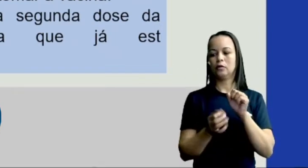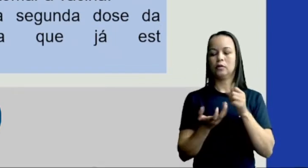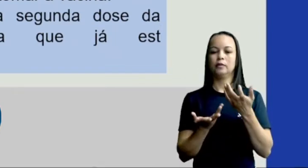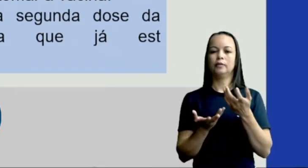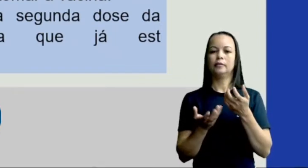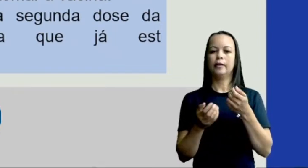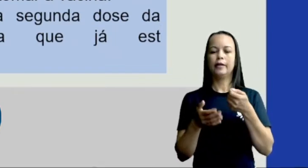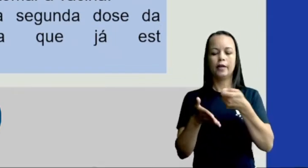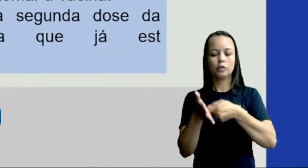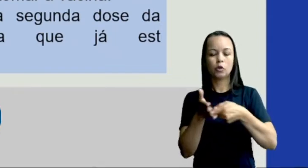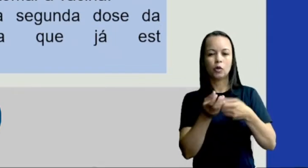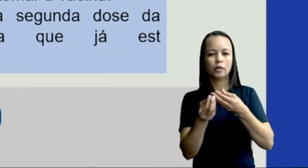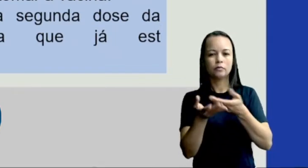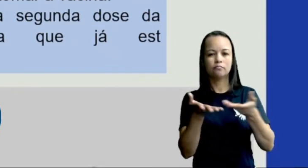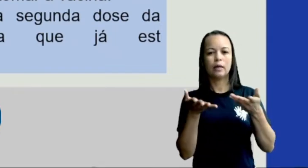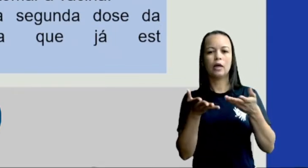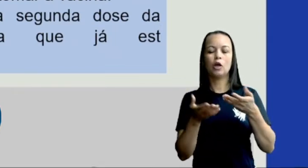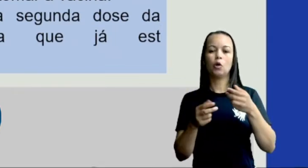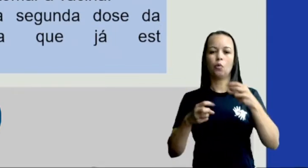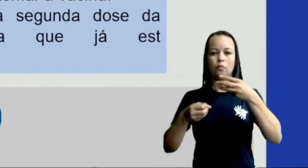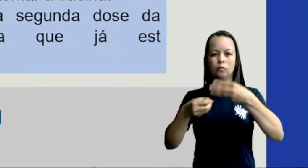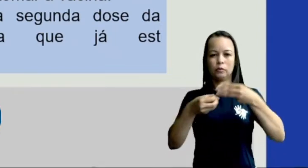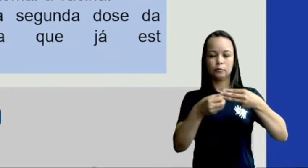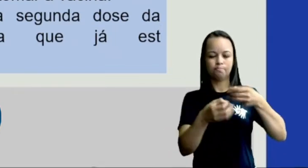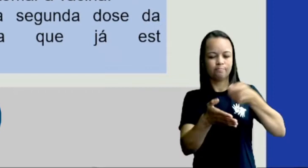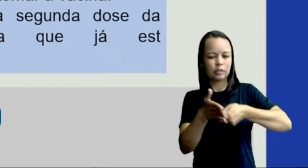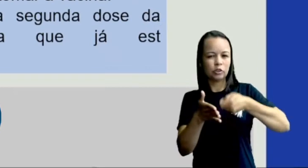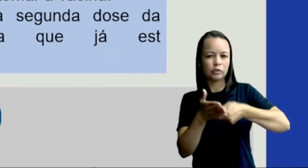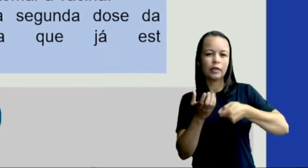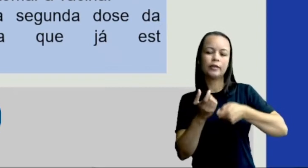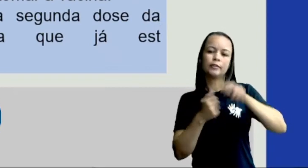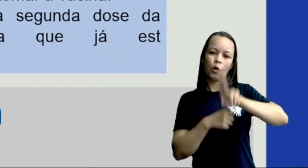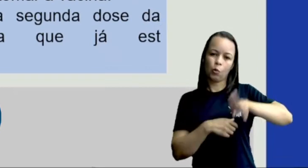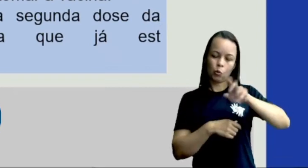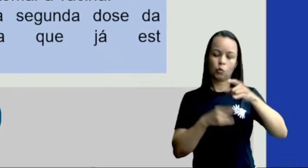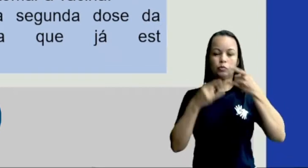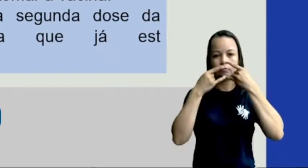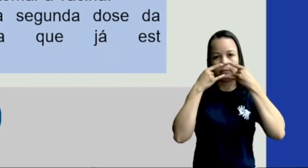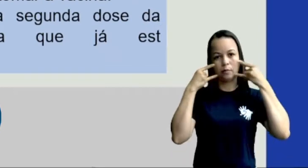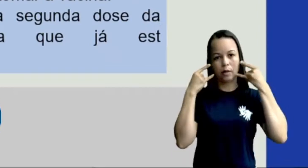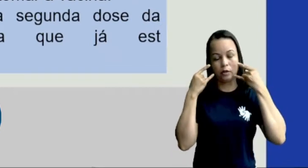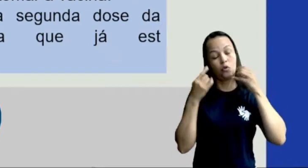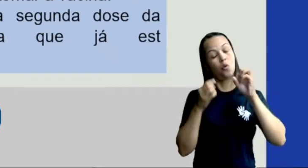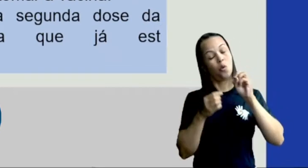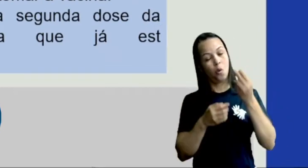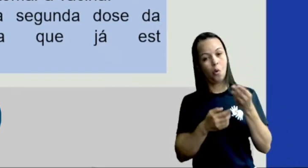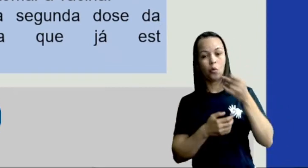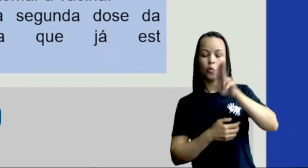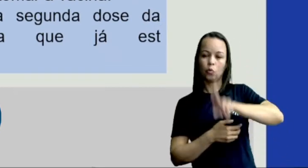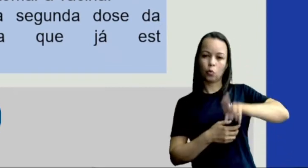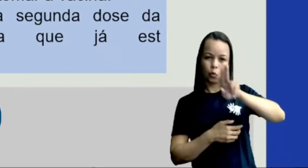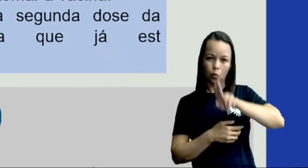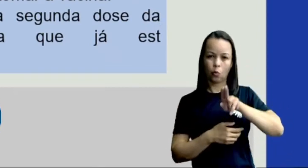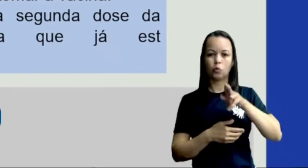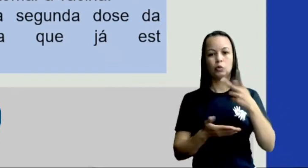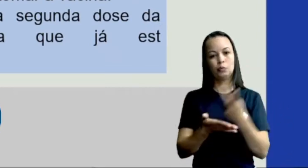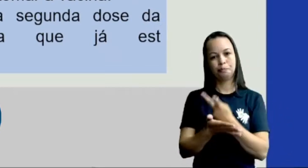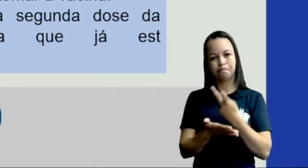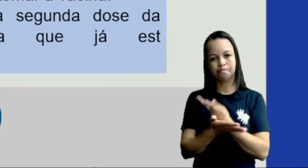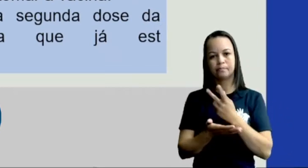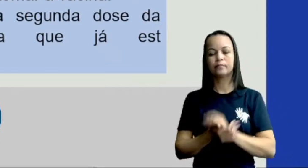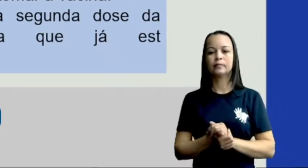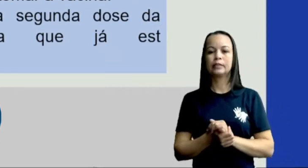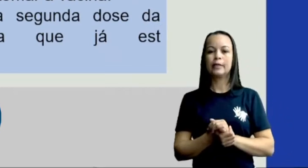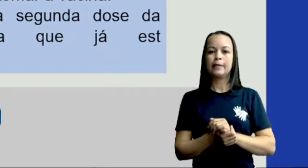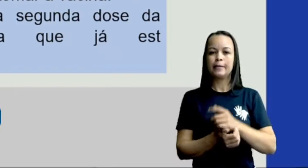adotadas pelo município, resistência ao uso da máscara ou seu uso inadequado, resistência